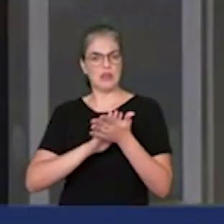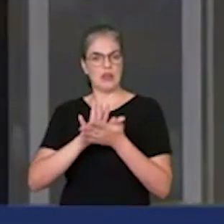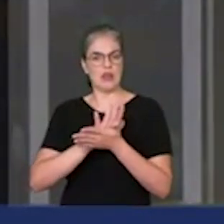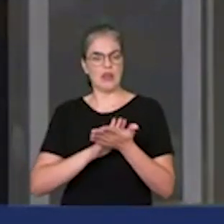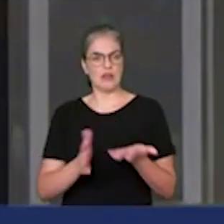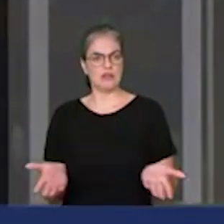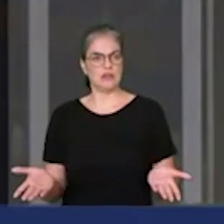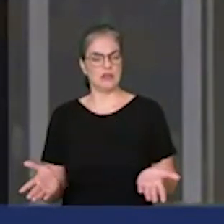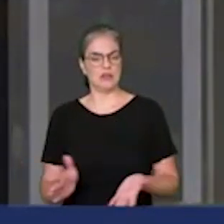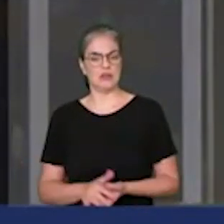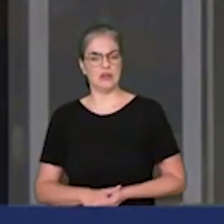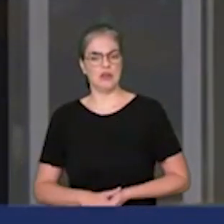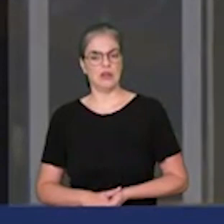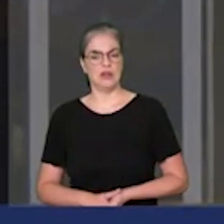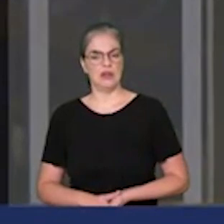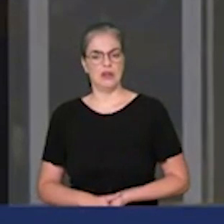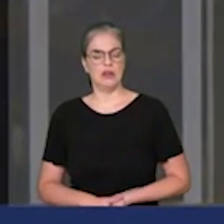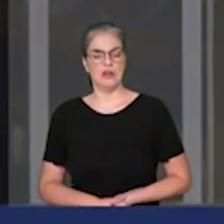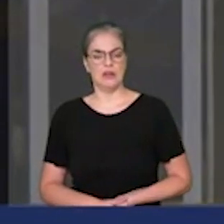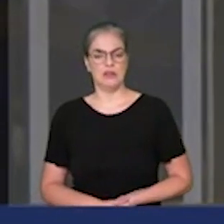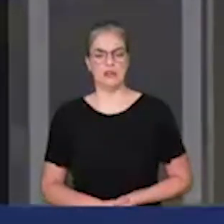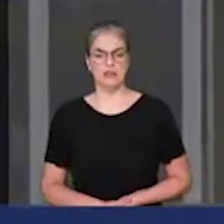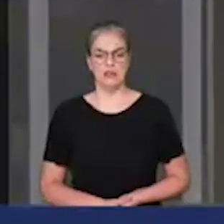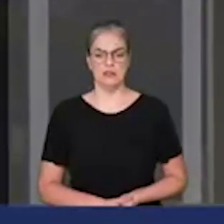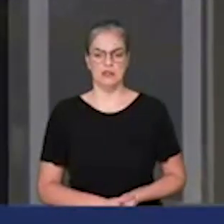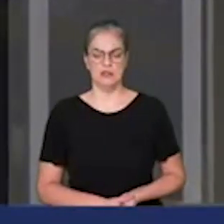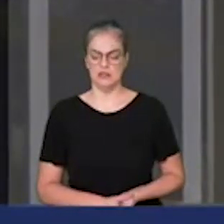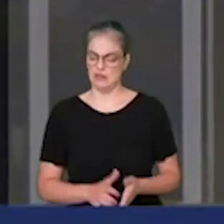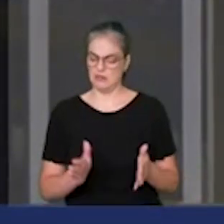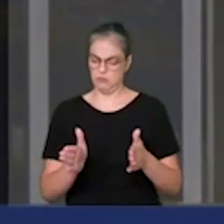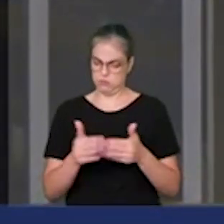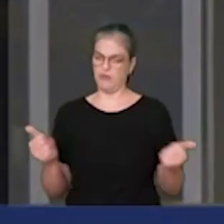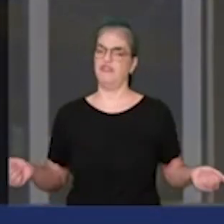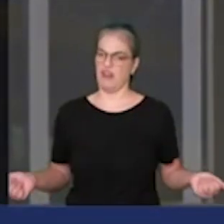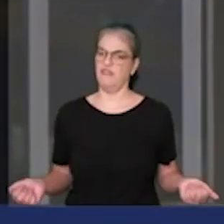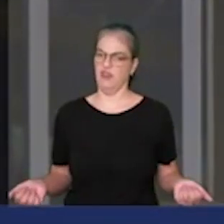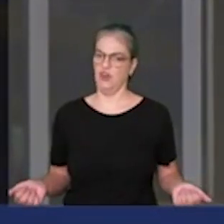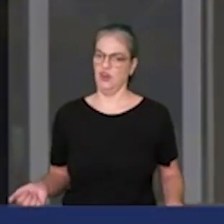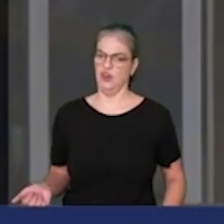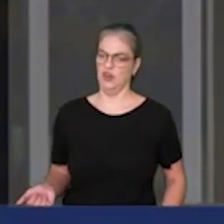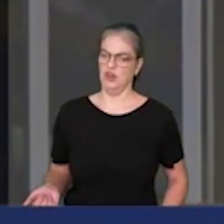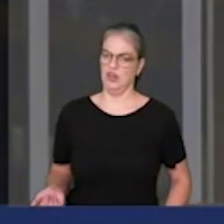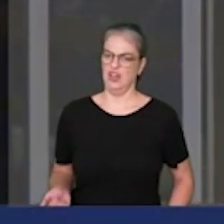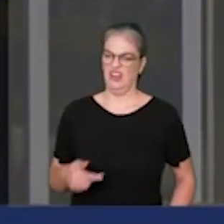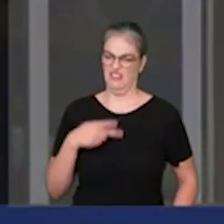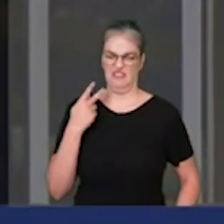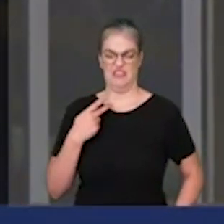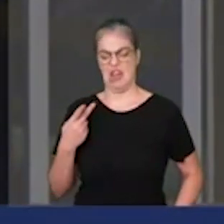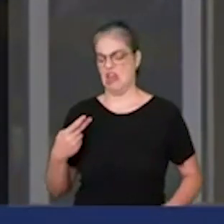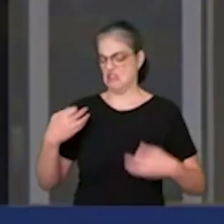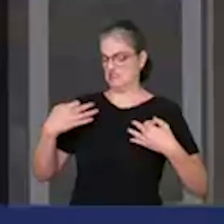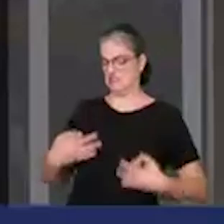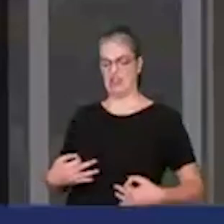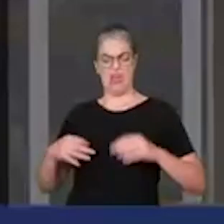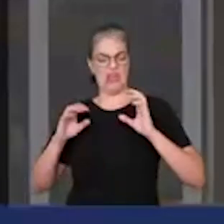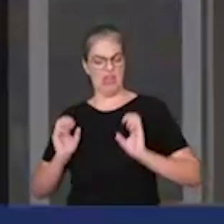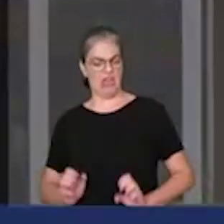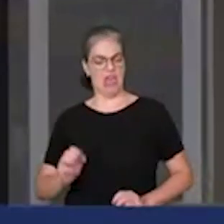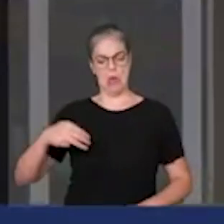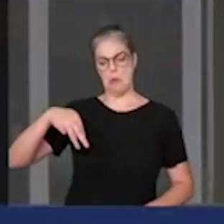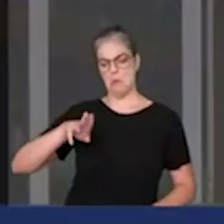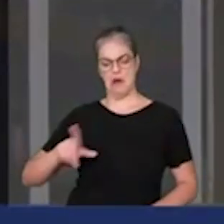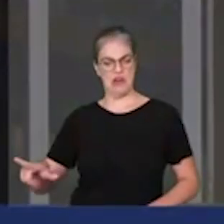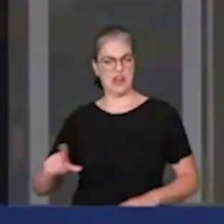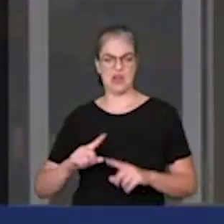Ora, bolas, vem aqui pousarem de paladinos da ética e da moral e depois